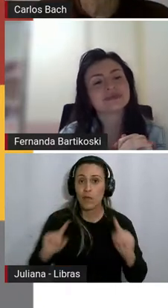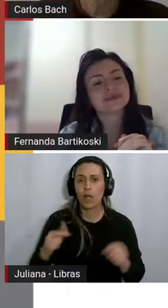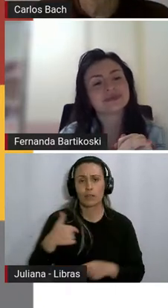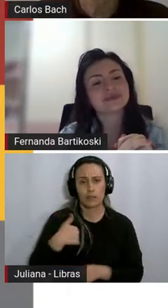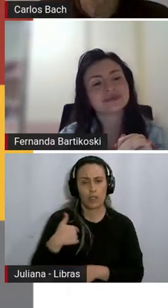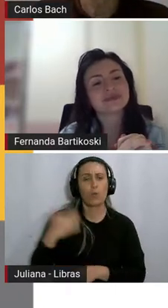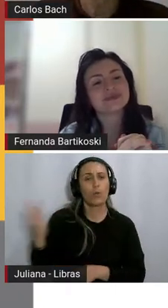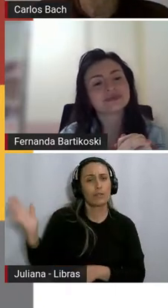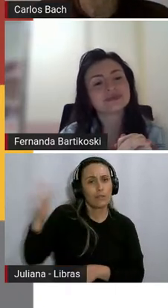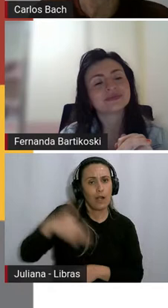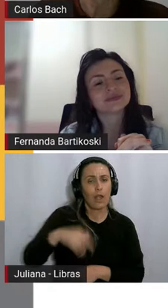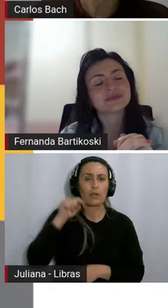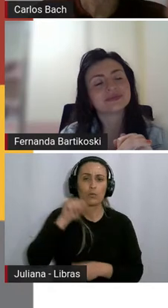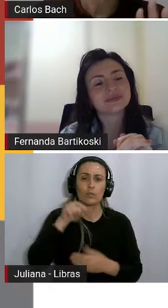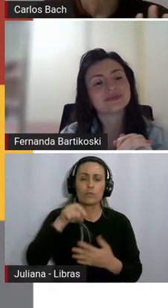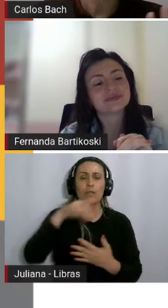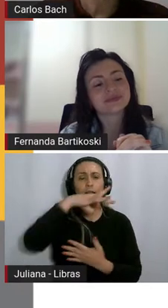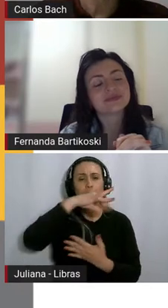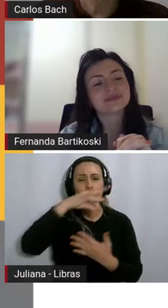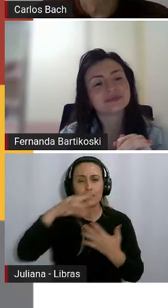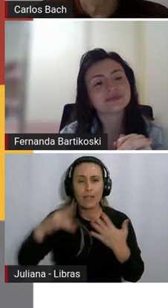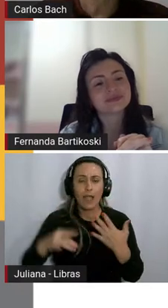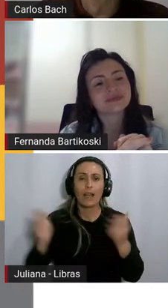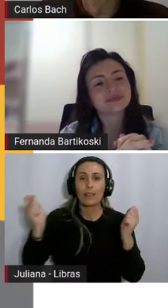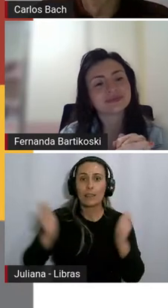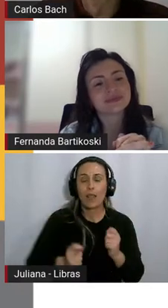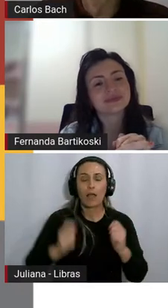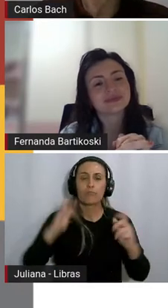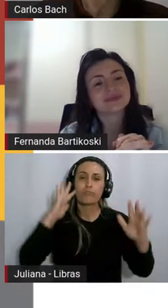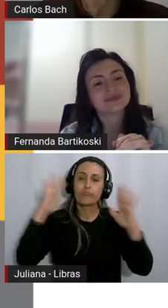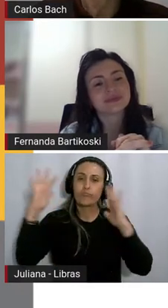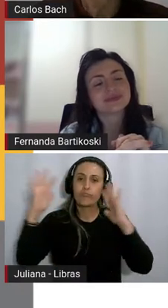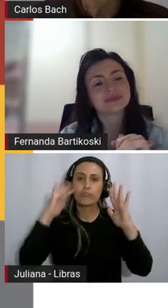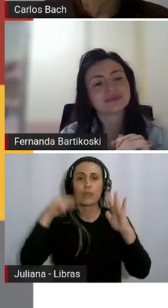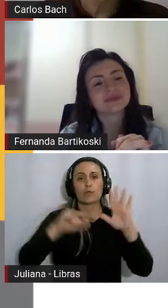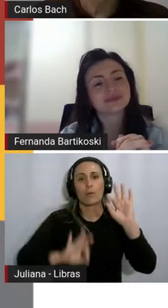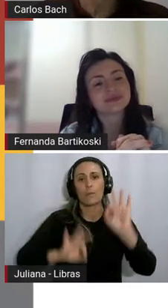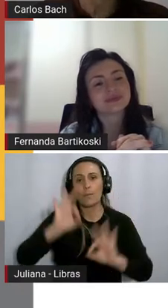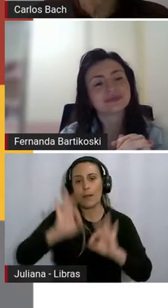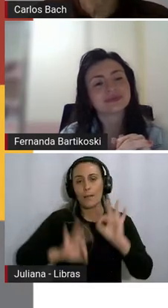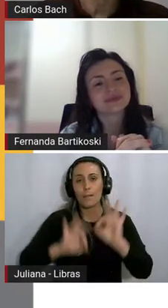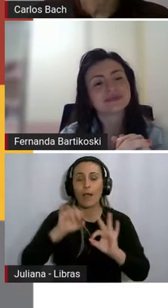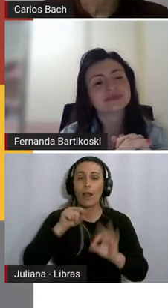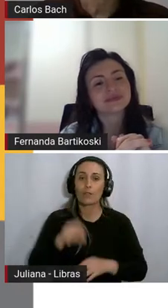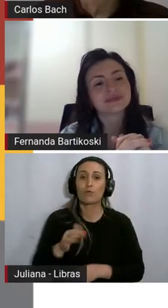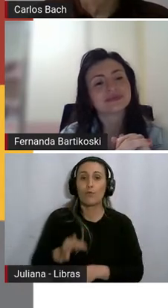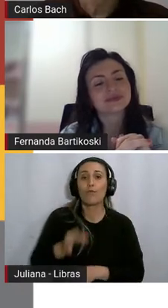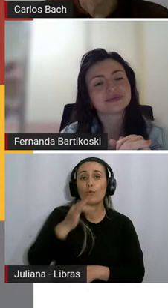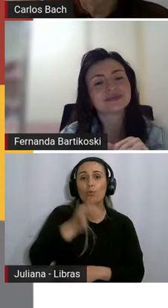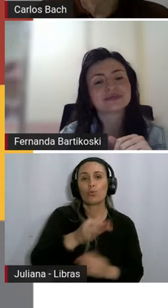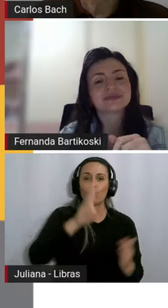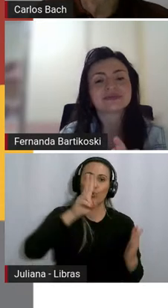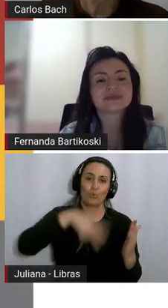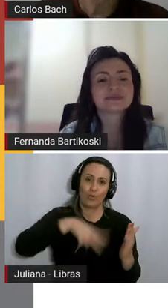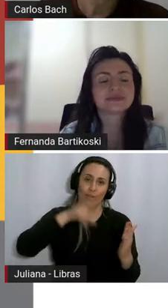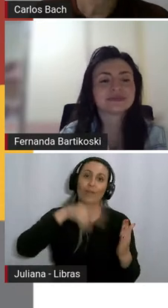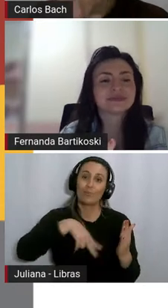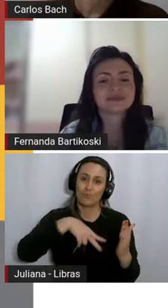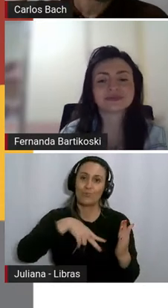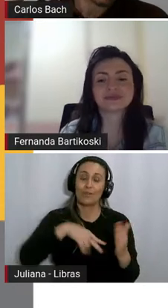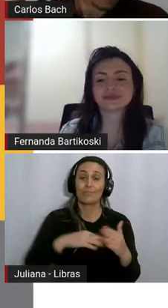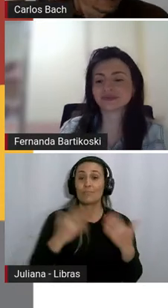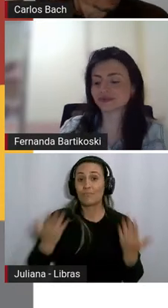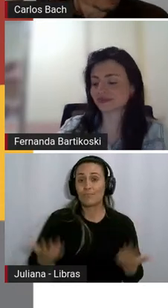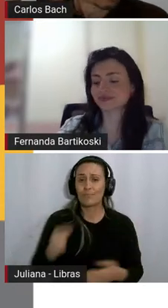questões que podem se abrir ampliar para preparar esse terreno para essa leitura né e essa grande